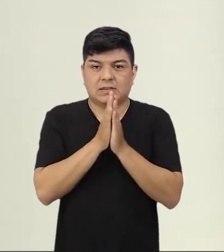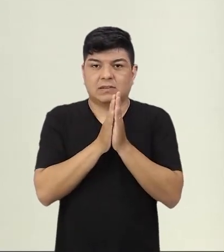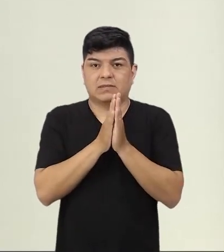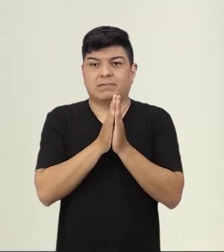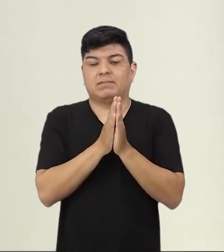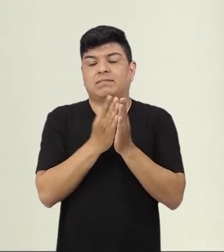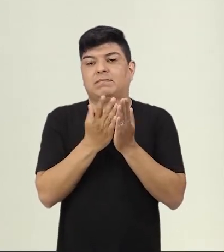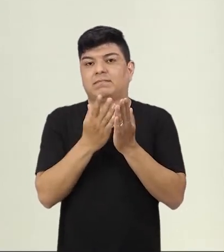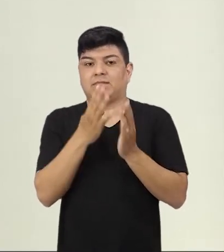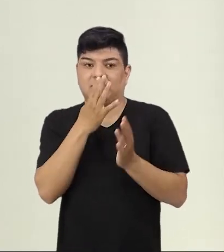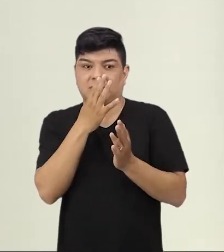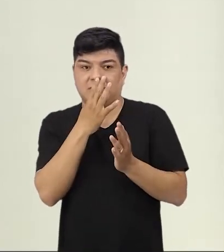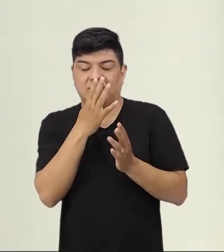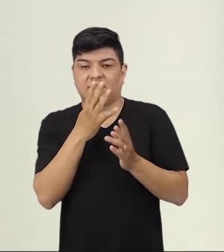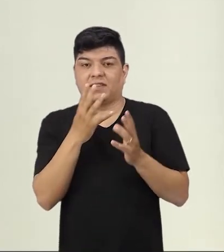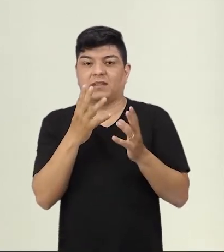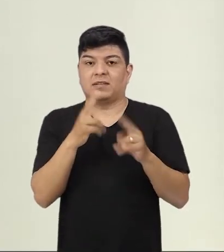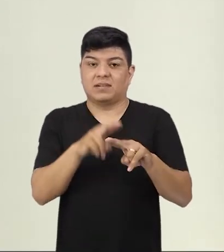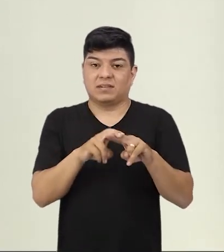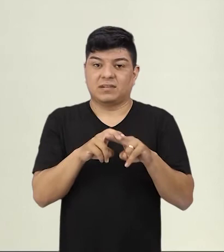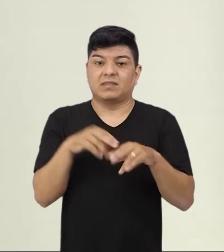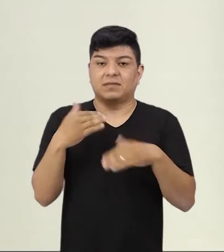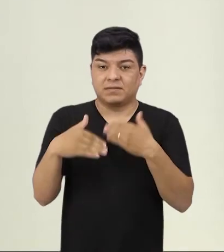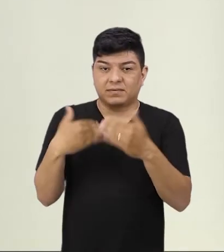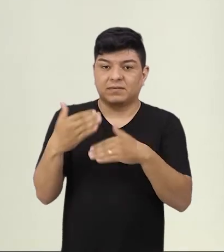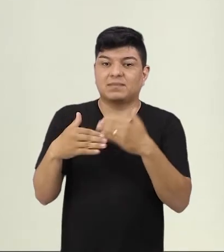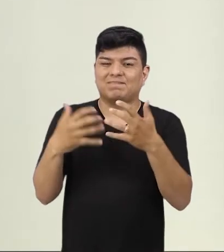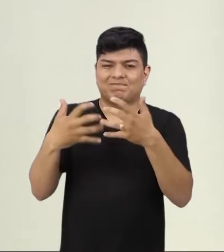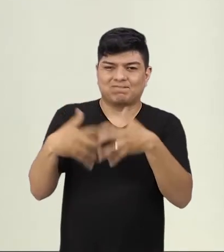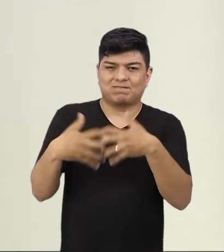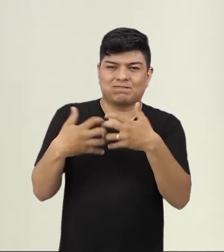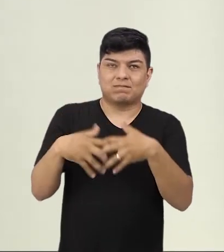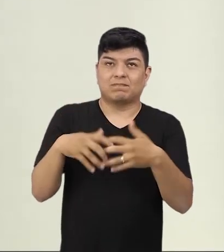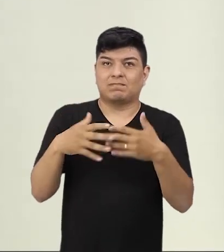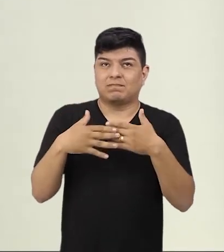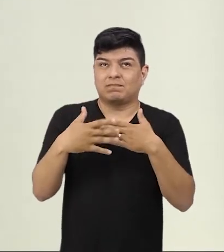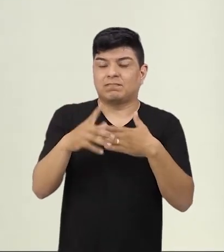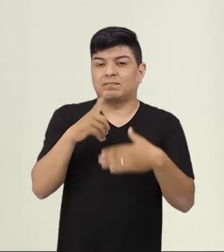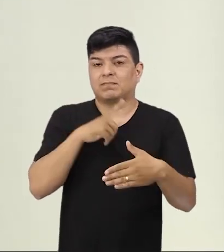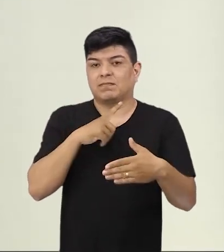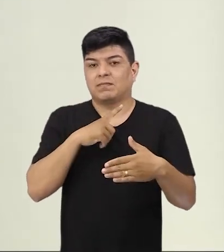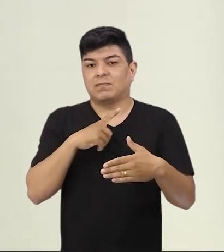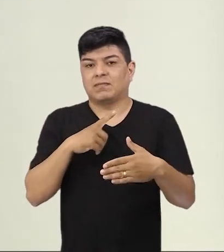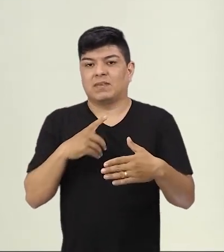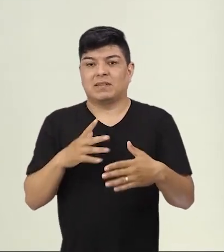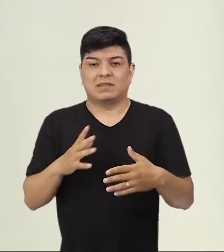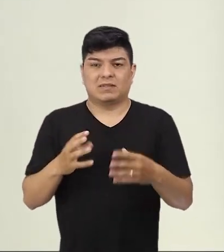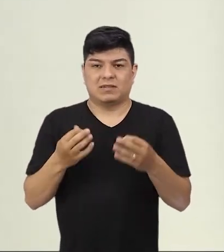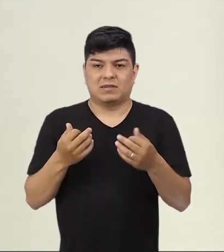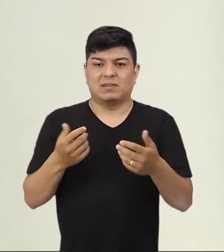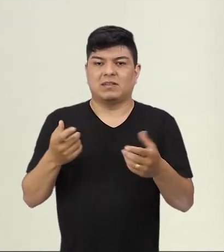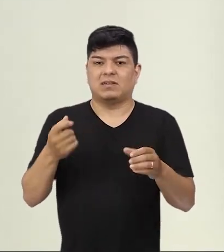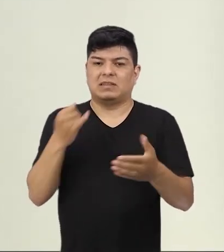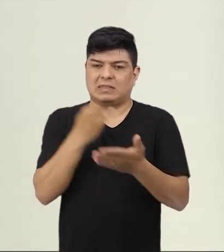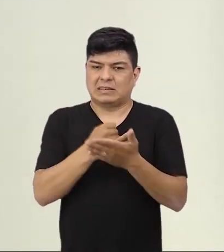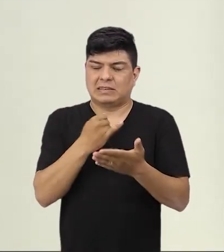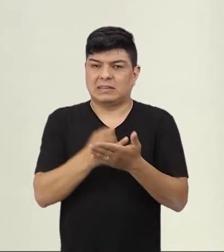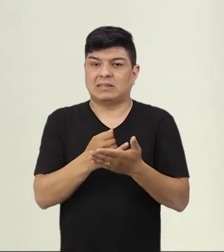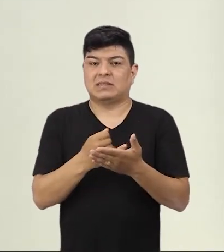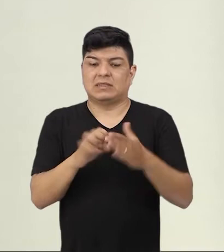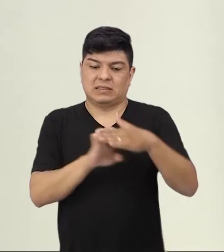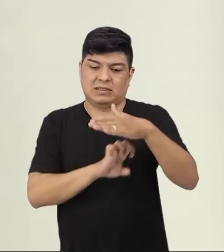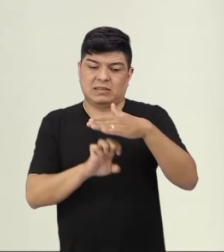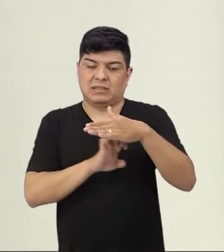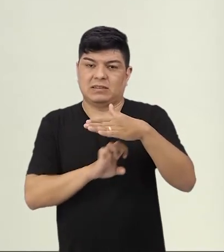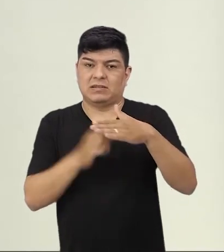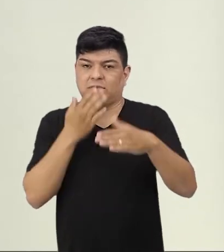perto, né? Assistindo, então a gente tem esse processo muito complicado, que a partir daí a gente tem inflação muito grande, empresas fantásticas que